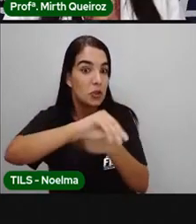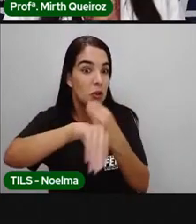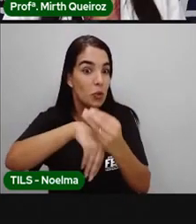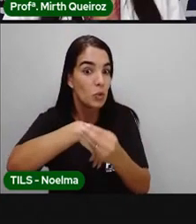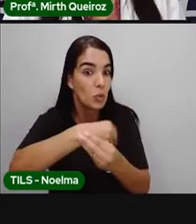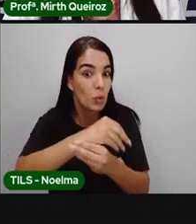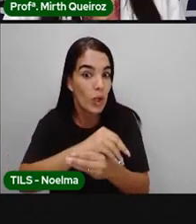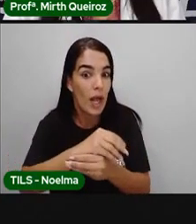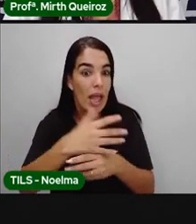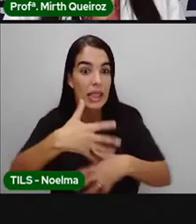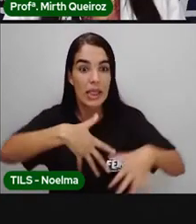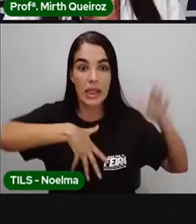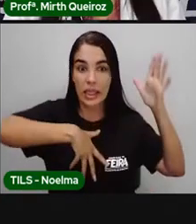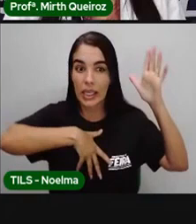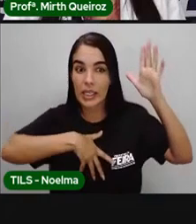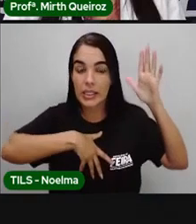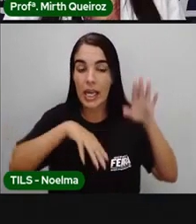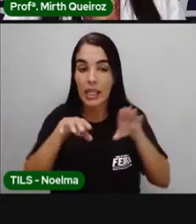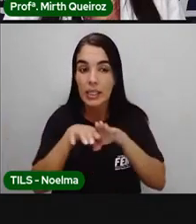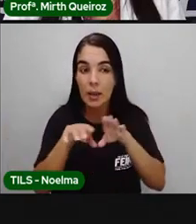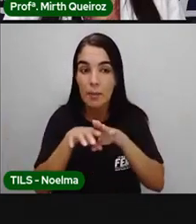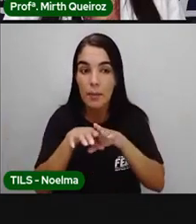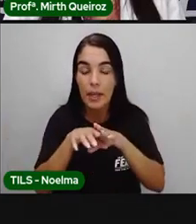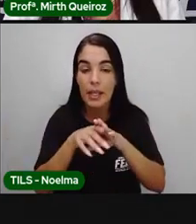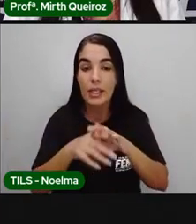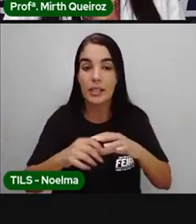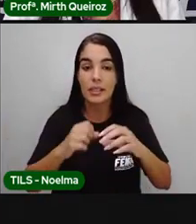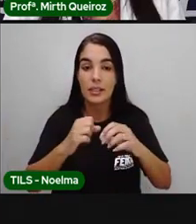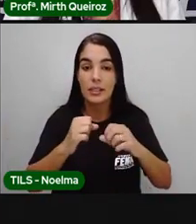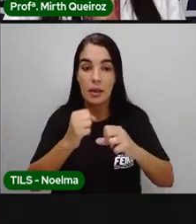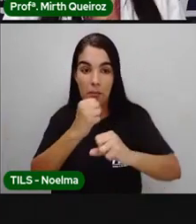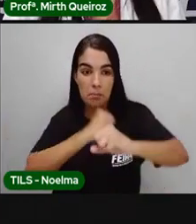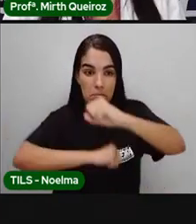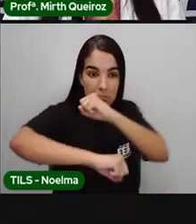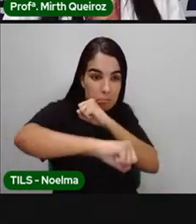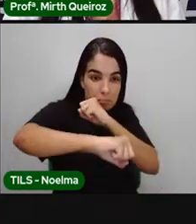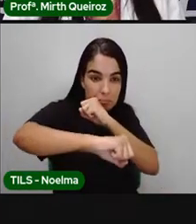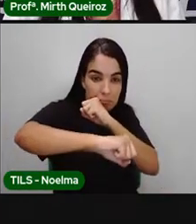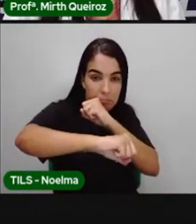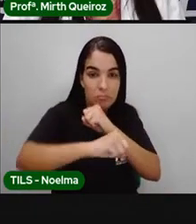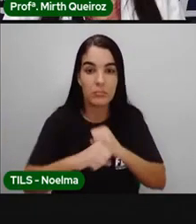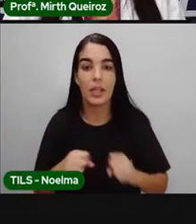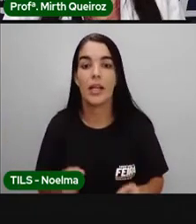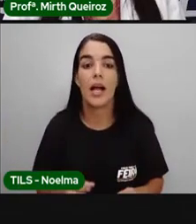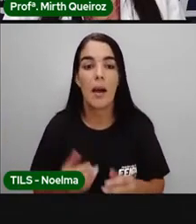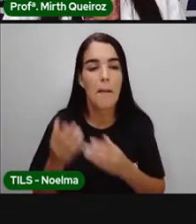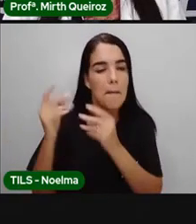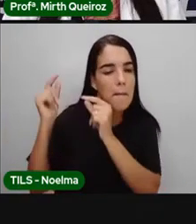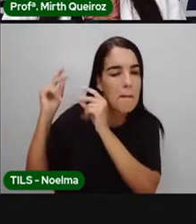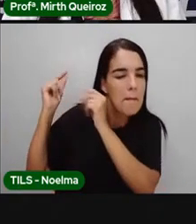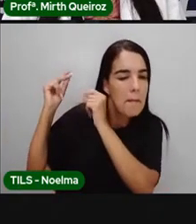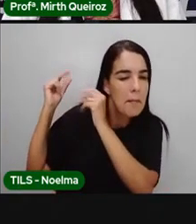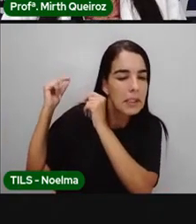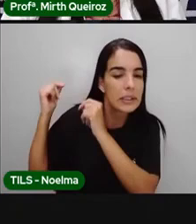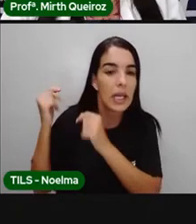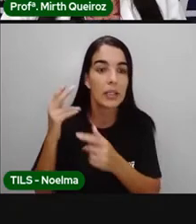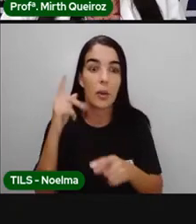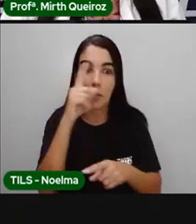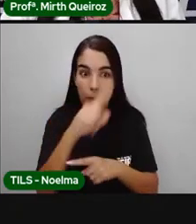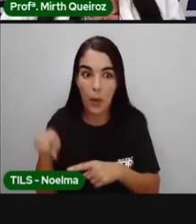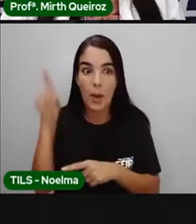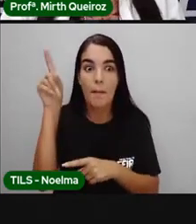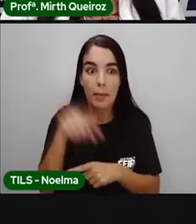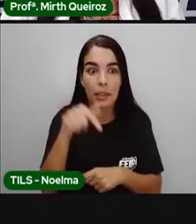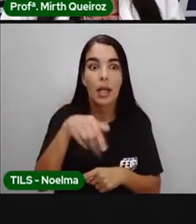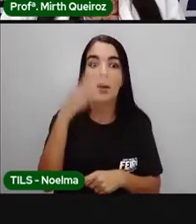Brasil durante muitos anos e declarada patrimônio cultural e imaterial da humanidade em 2014. Por que